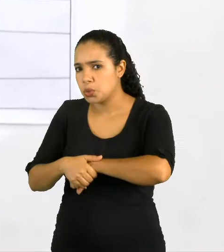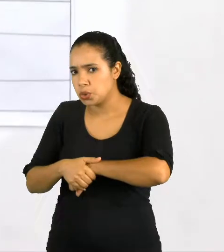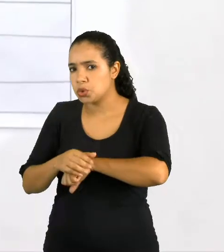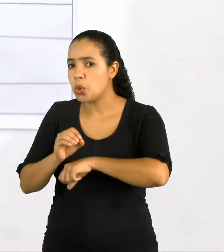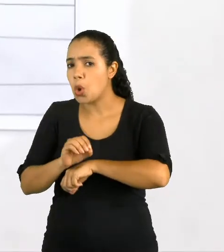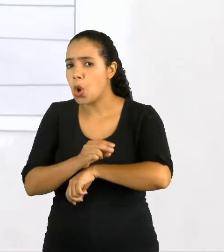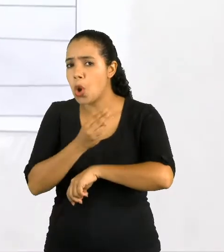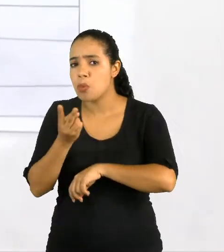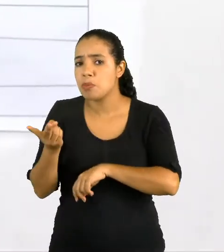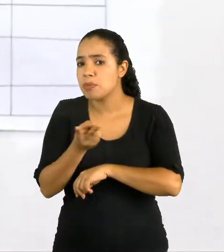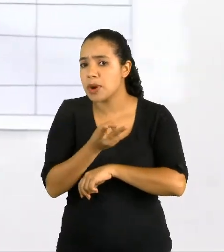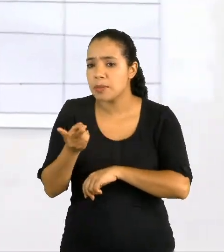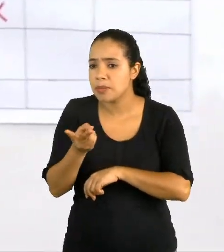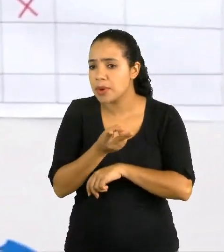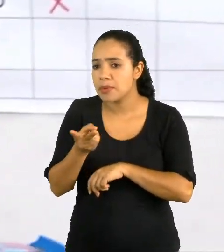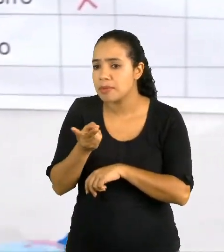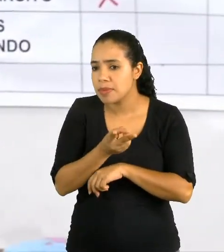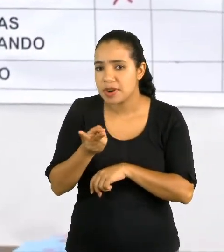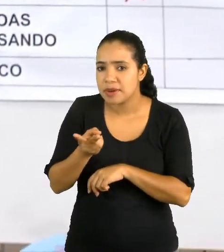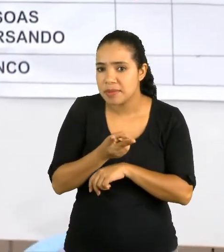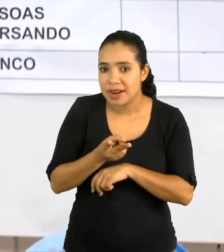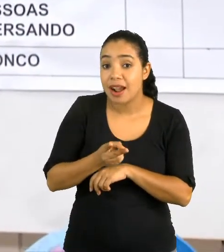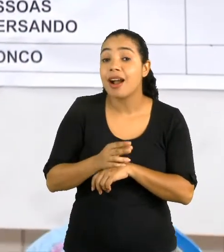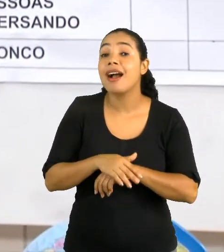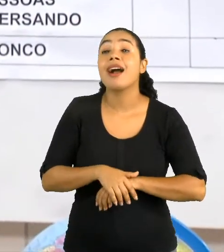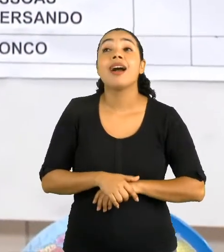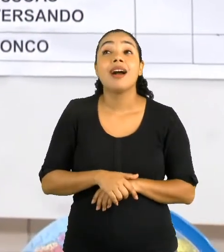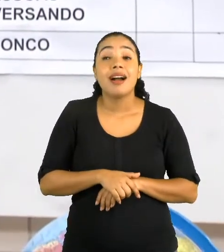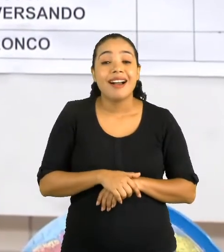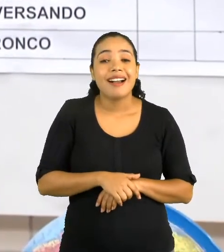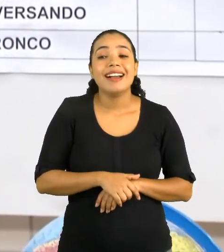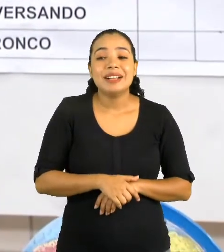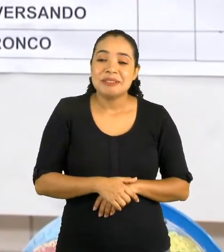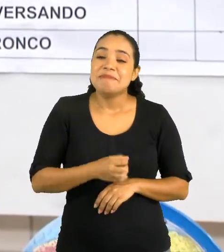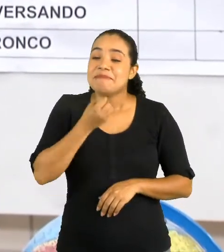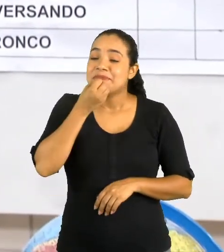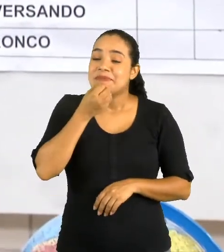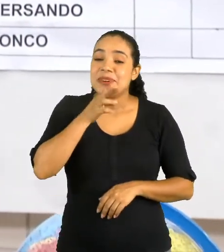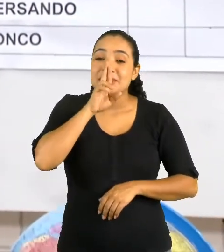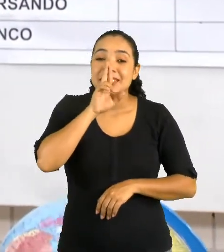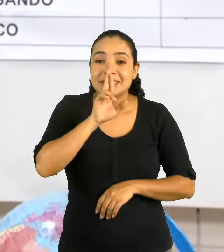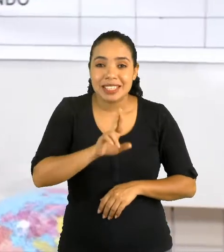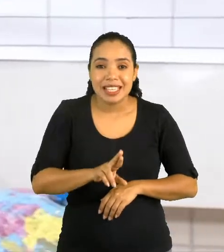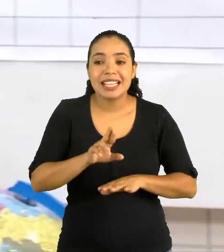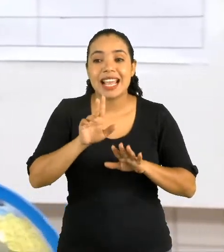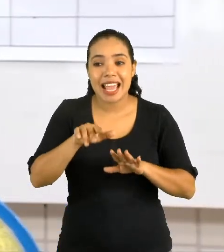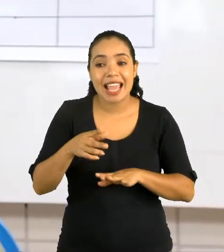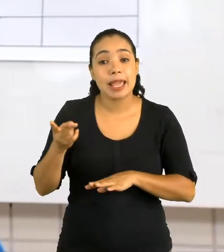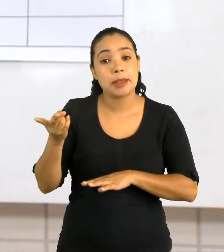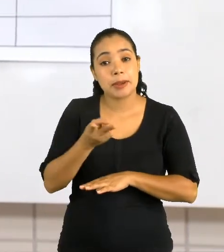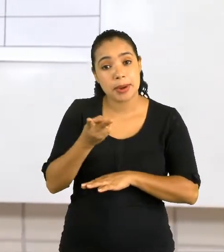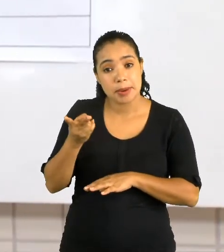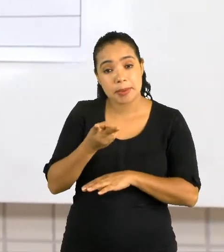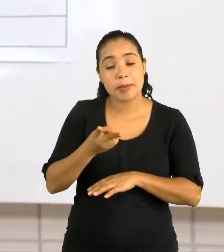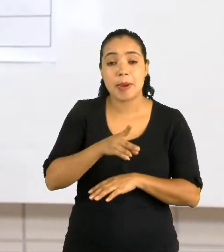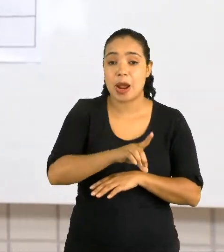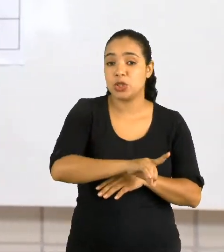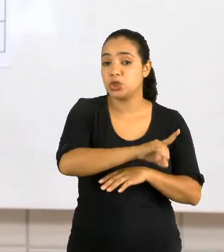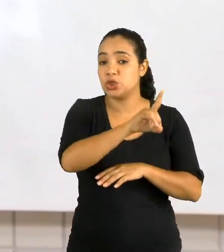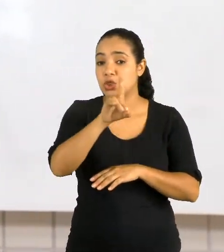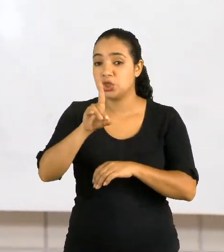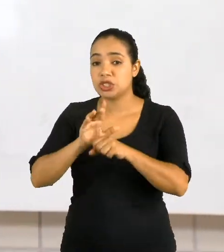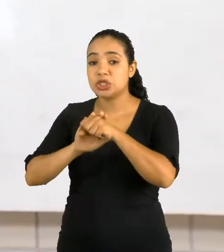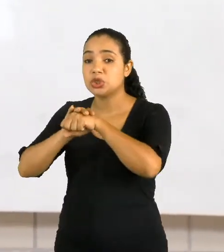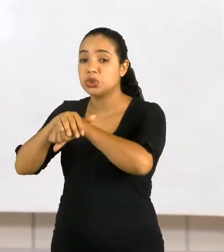períodos? Em ambos os Ah, muito bem. Em ambos os períodos. Porque